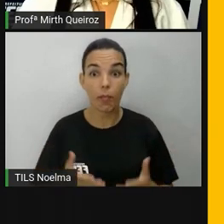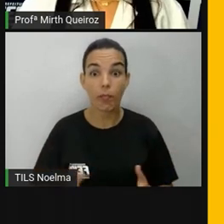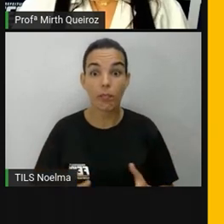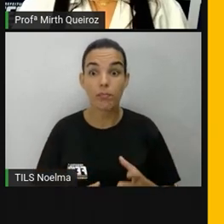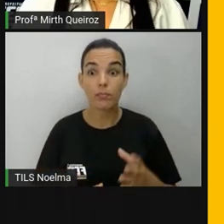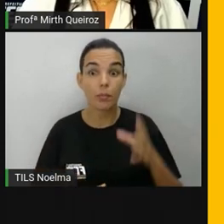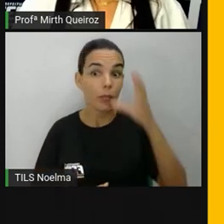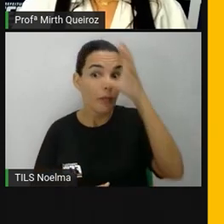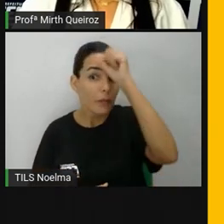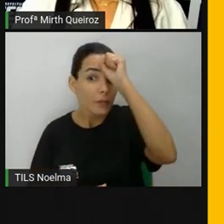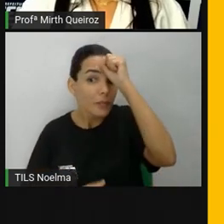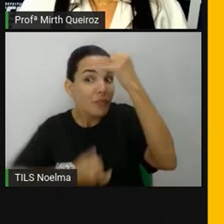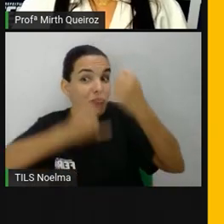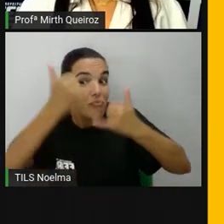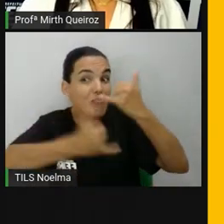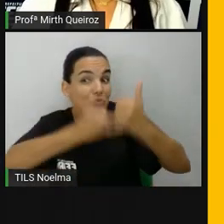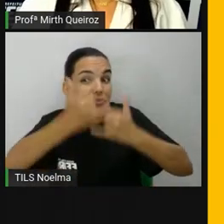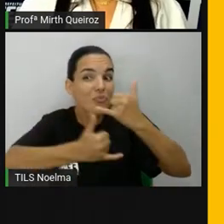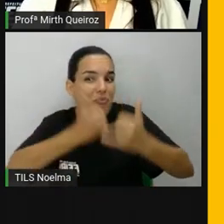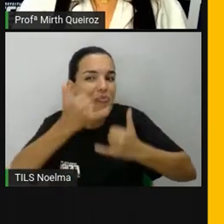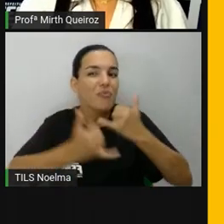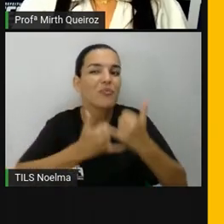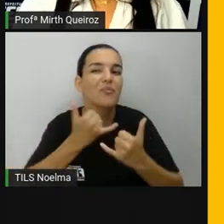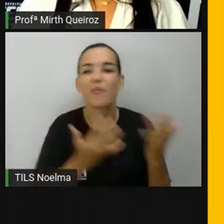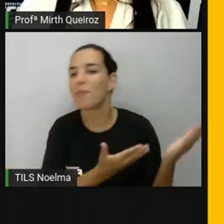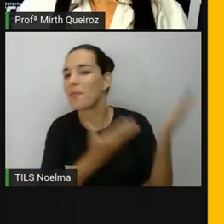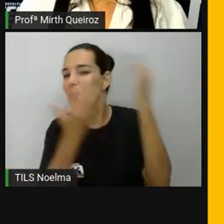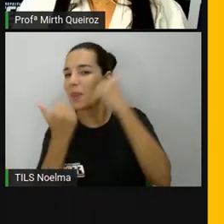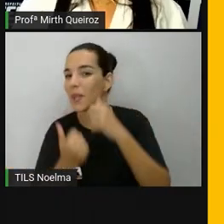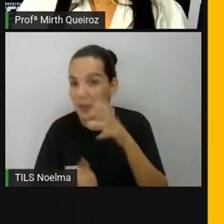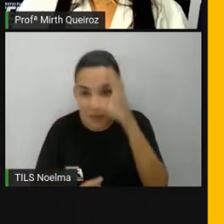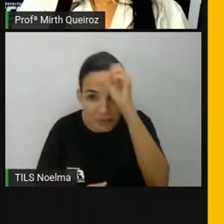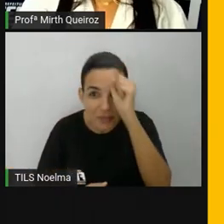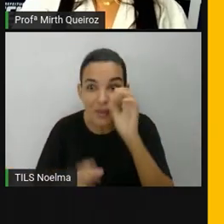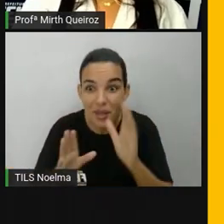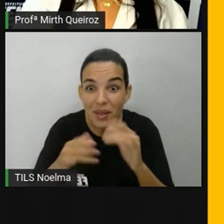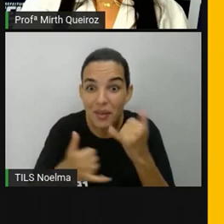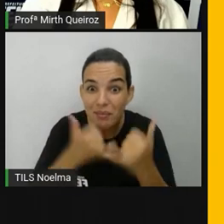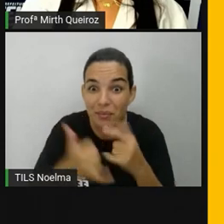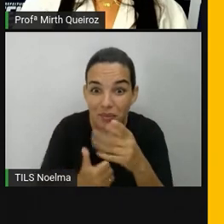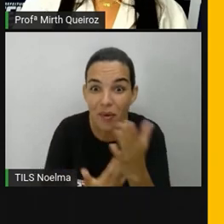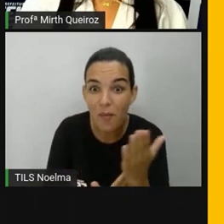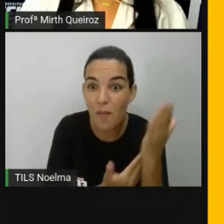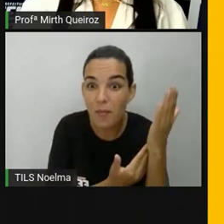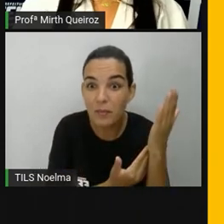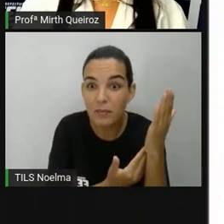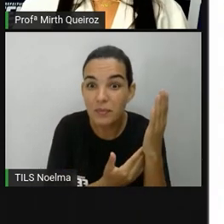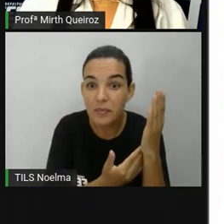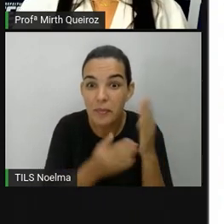vamos praticar brincando de batalha naval. Quer aprender? Vocês já brincaram de batalha naval?